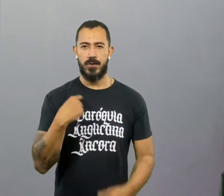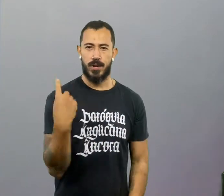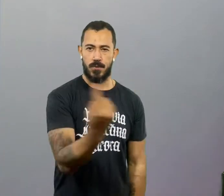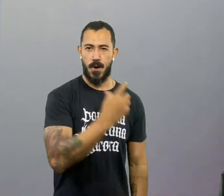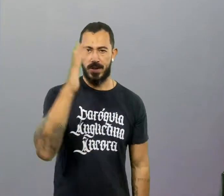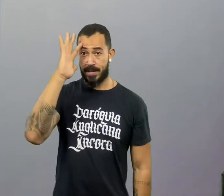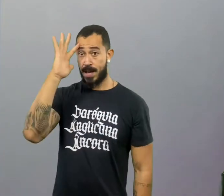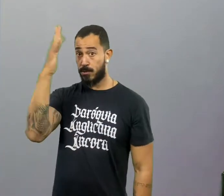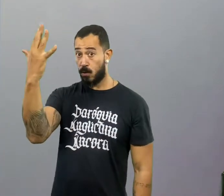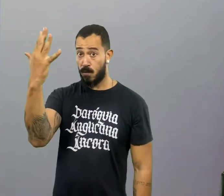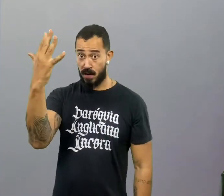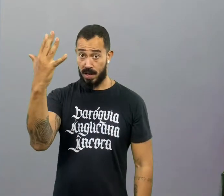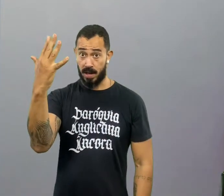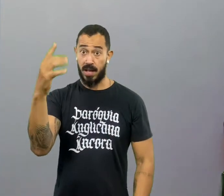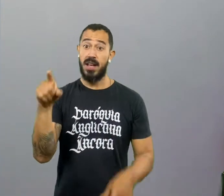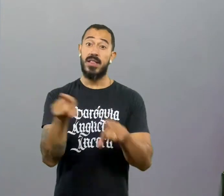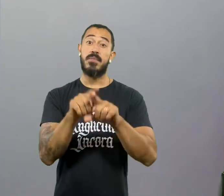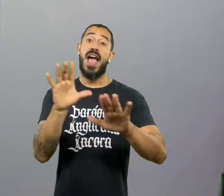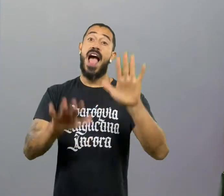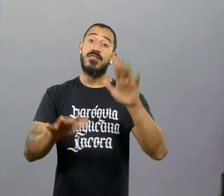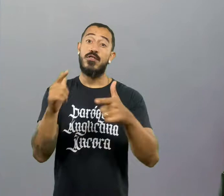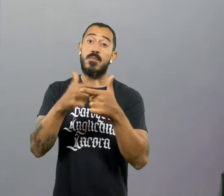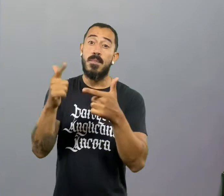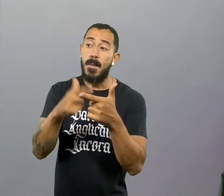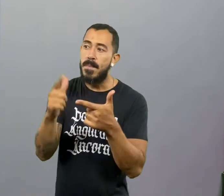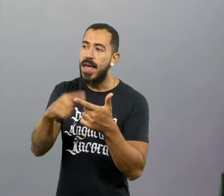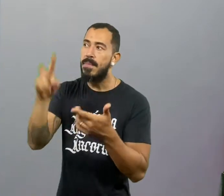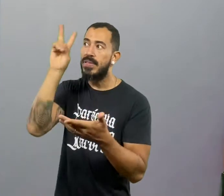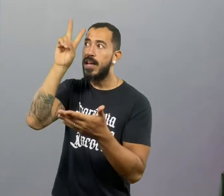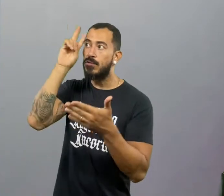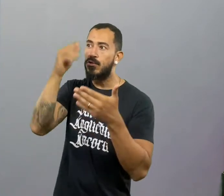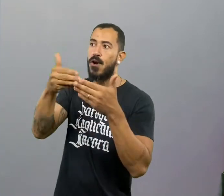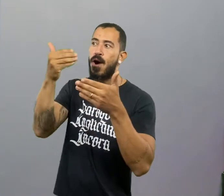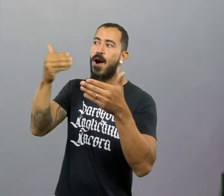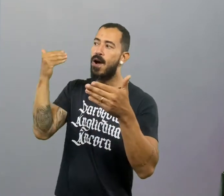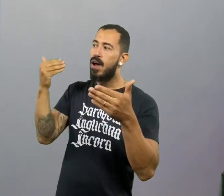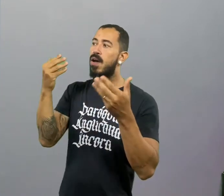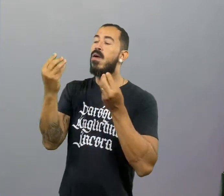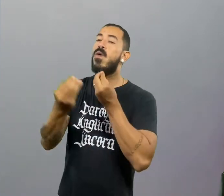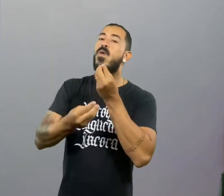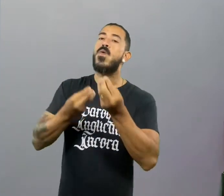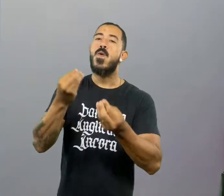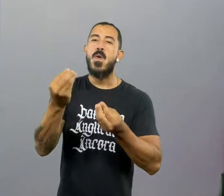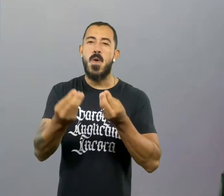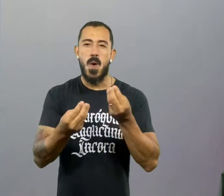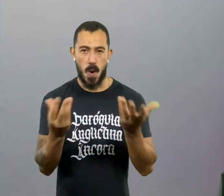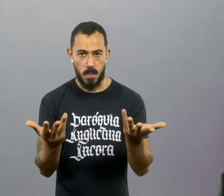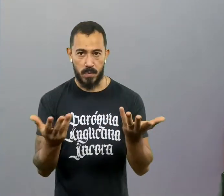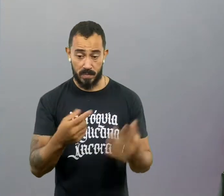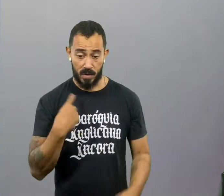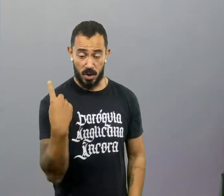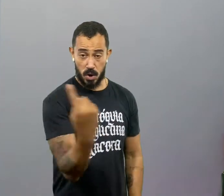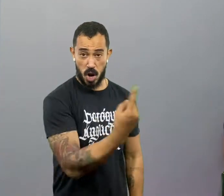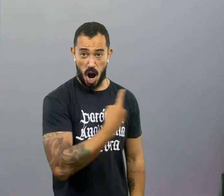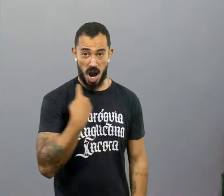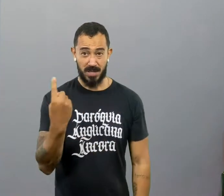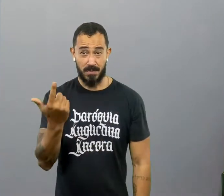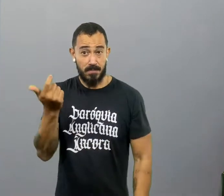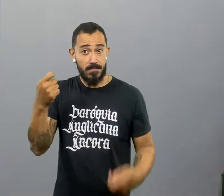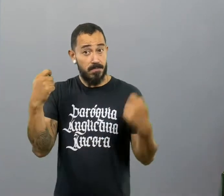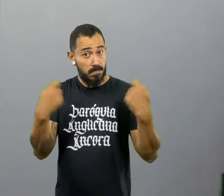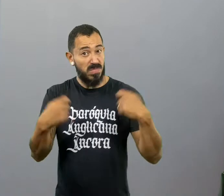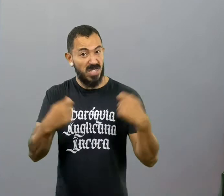vai resolver um problema na sua história. Enfim. É preciso fazer uma auto-análise profunda. E aí o primeiro passo é vencer a